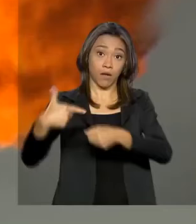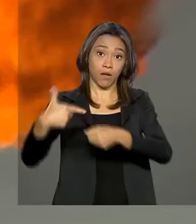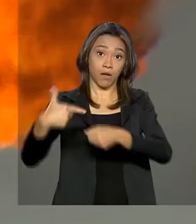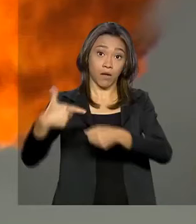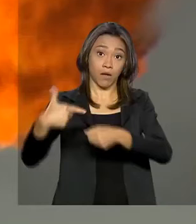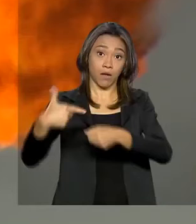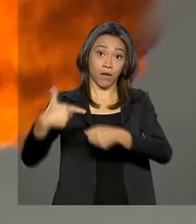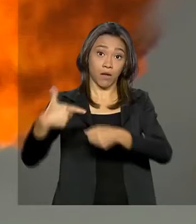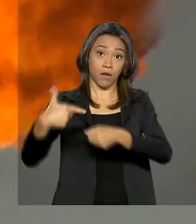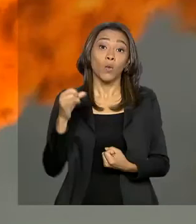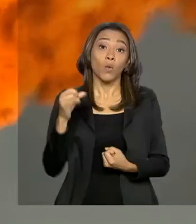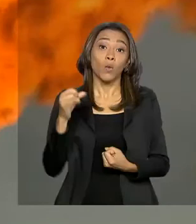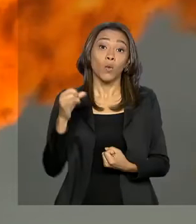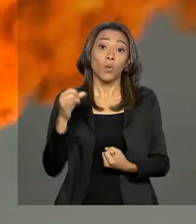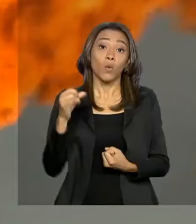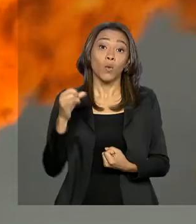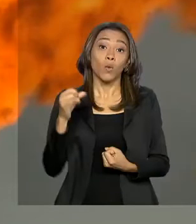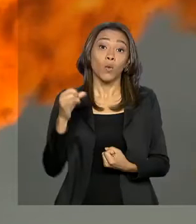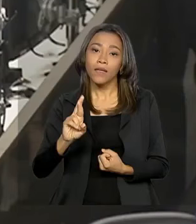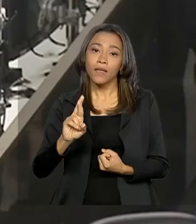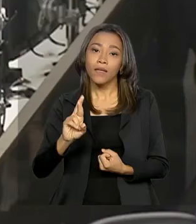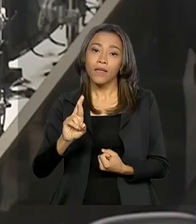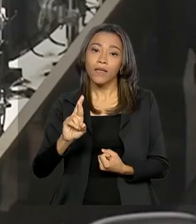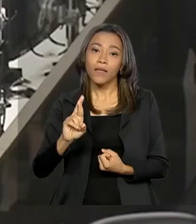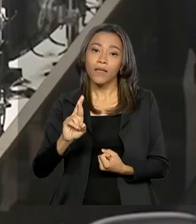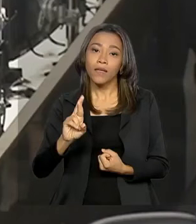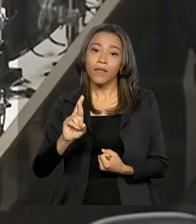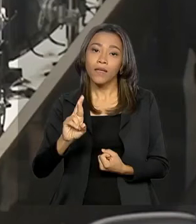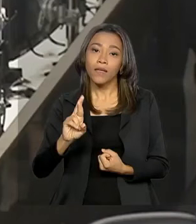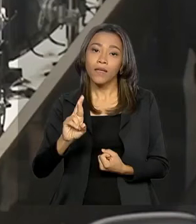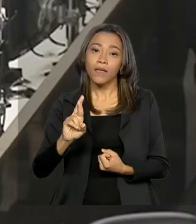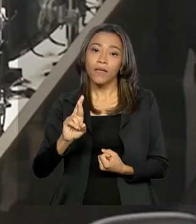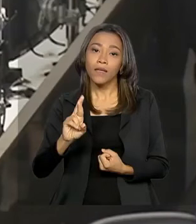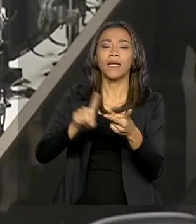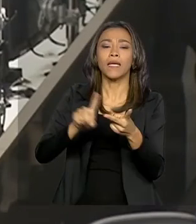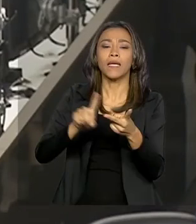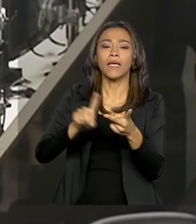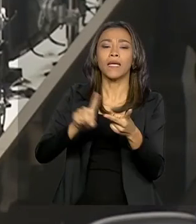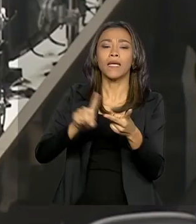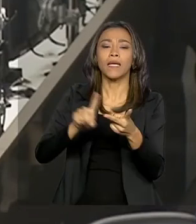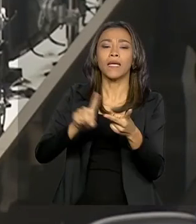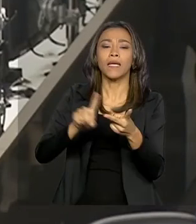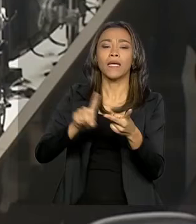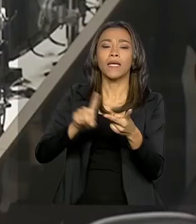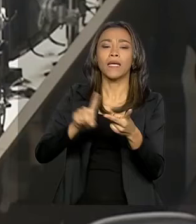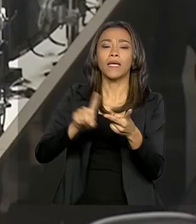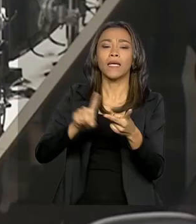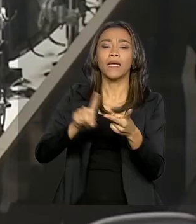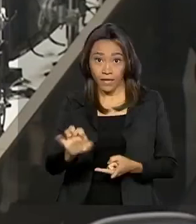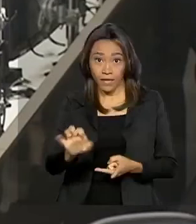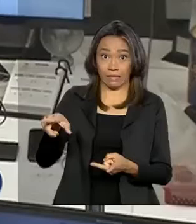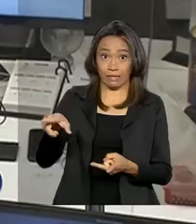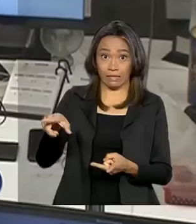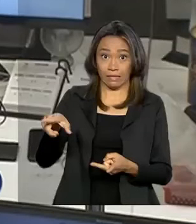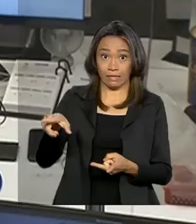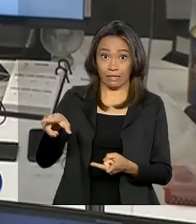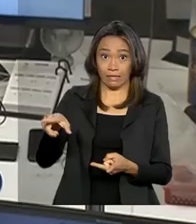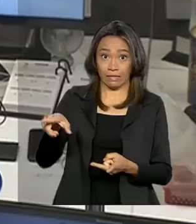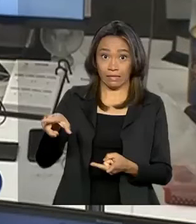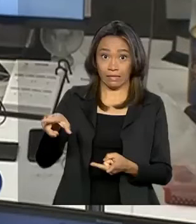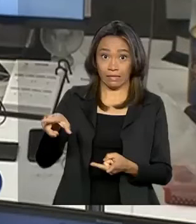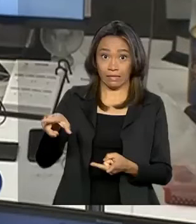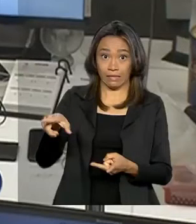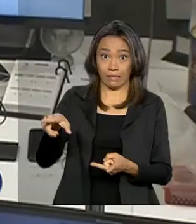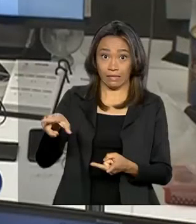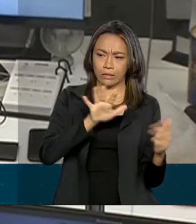estão entre os maiores produtores do planeta. E com tantas incertezas, o mercado internacional reagiu mal. Os